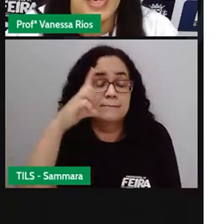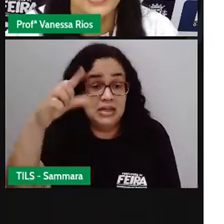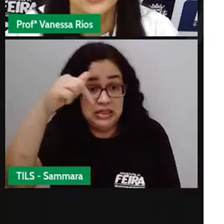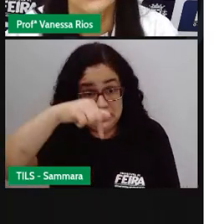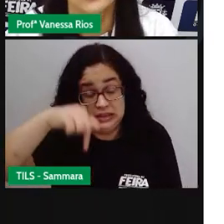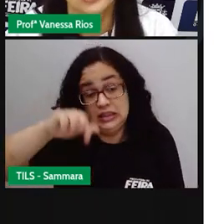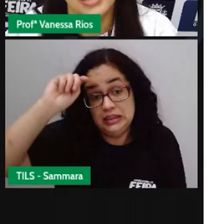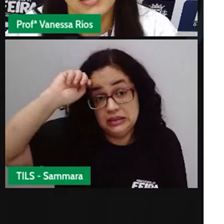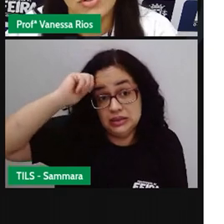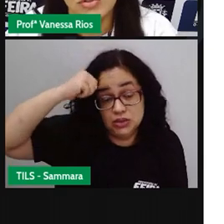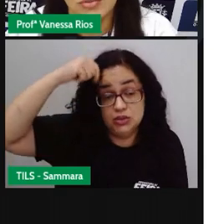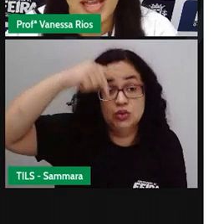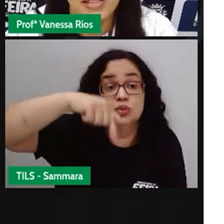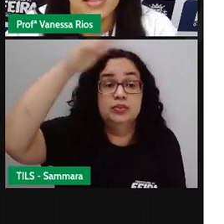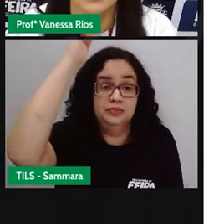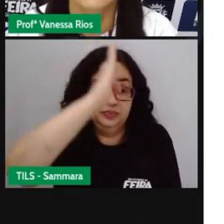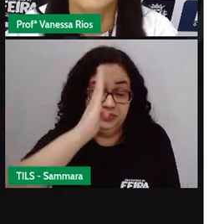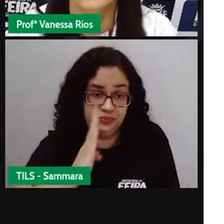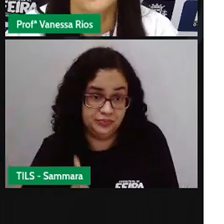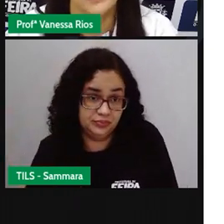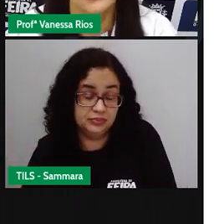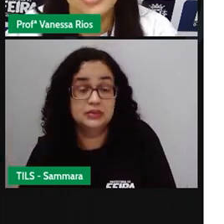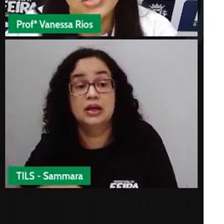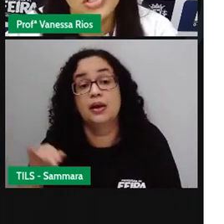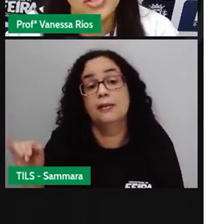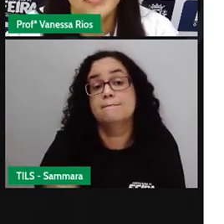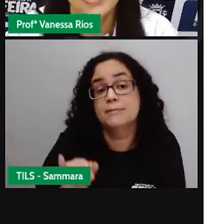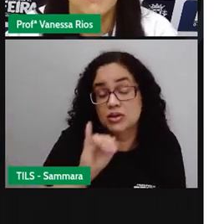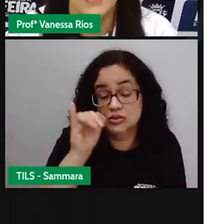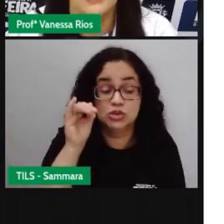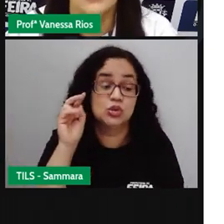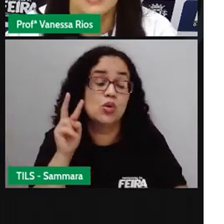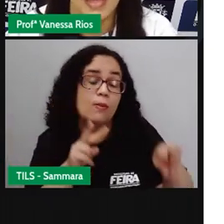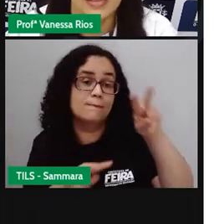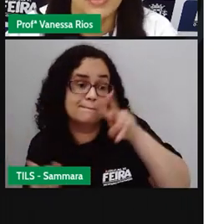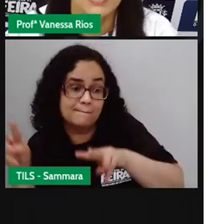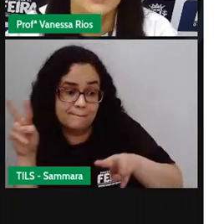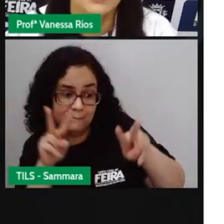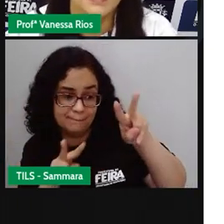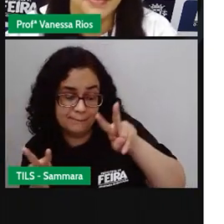número relativo de negros no Brasil. Então, é muito importante a gente observar esse dado também.